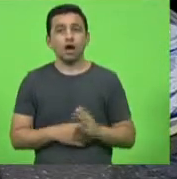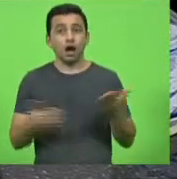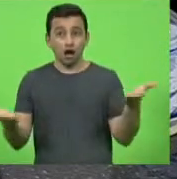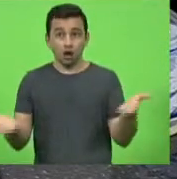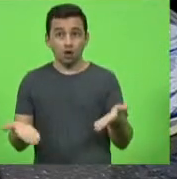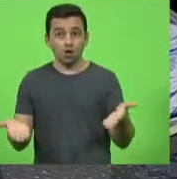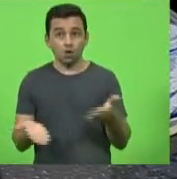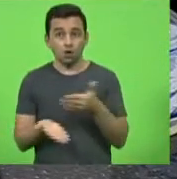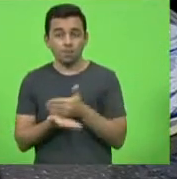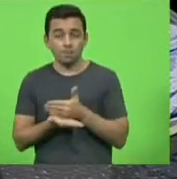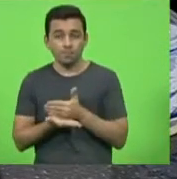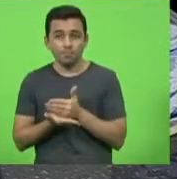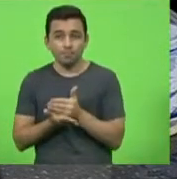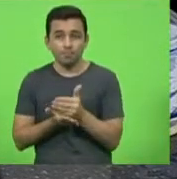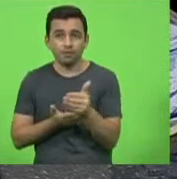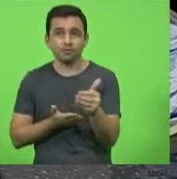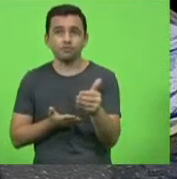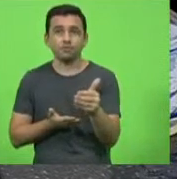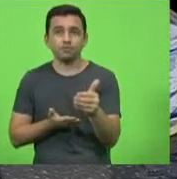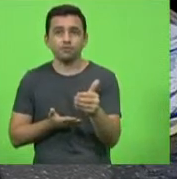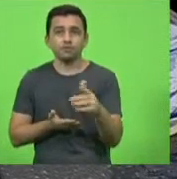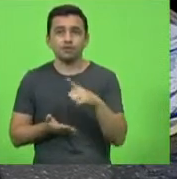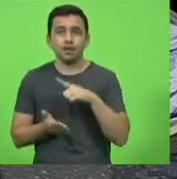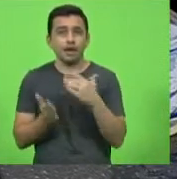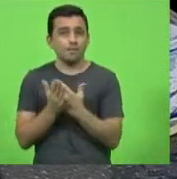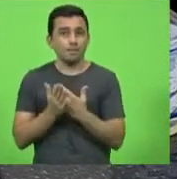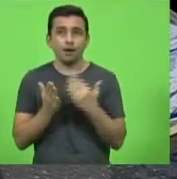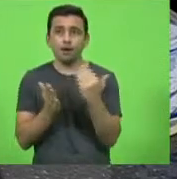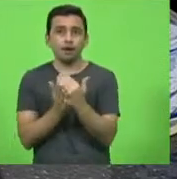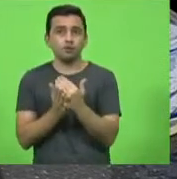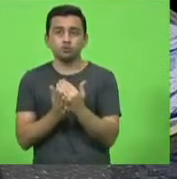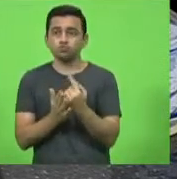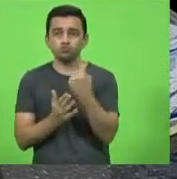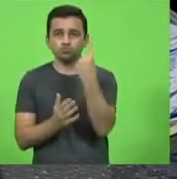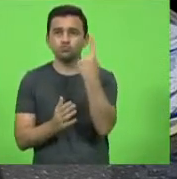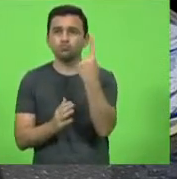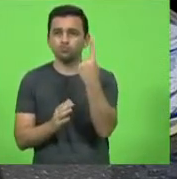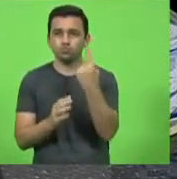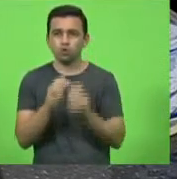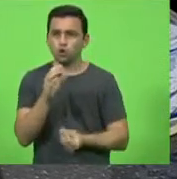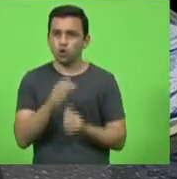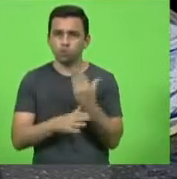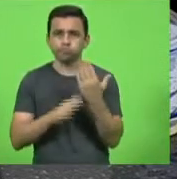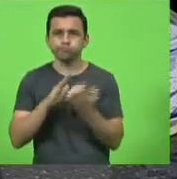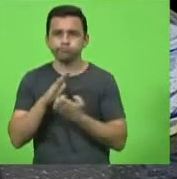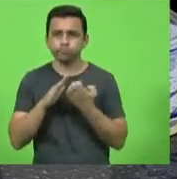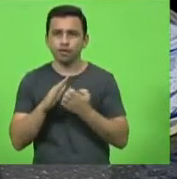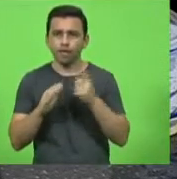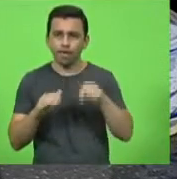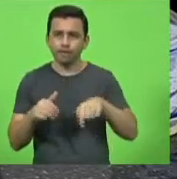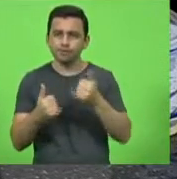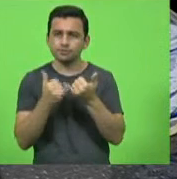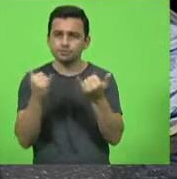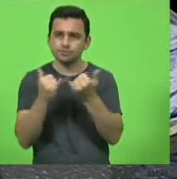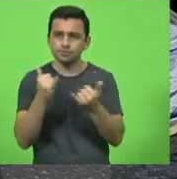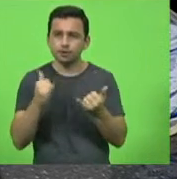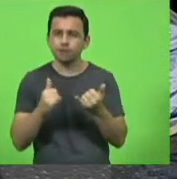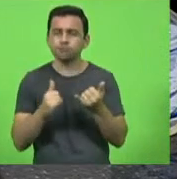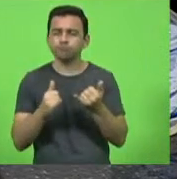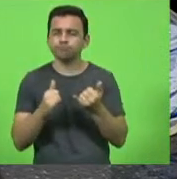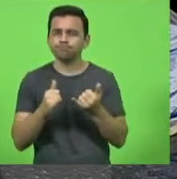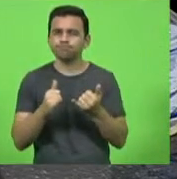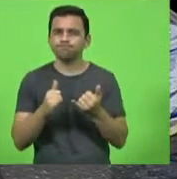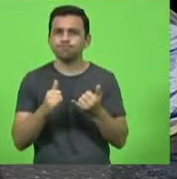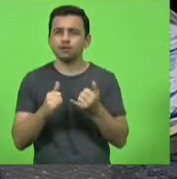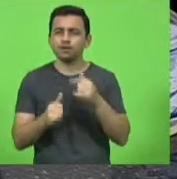iniciando mais um empreendimento de geração de energia que vai gerar